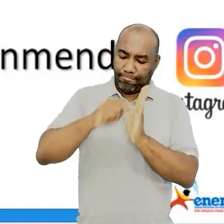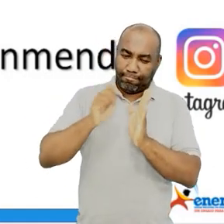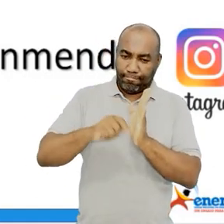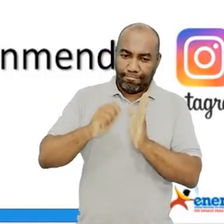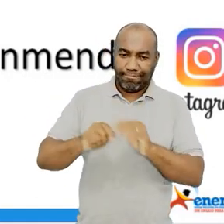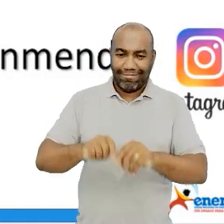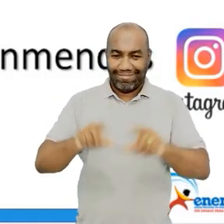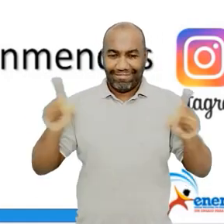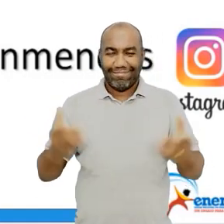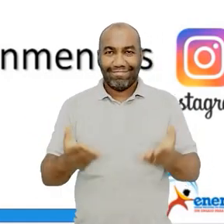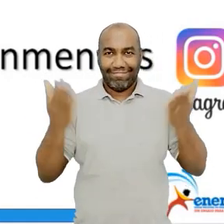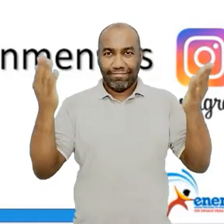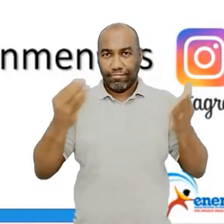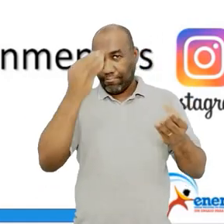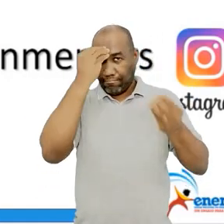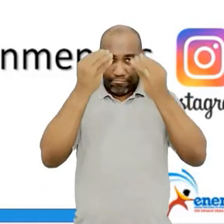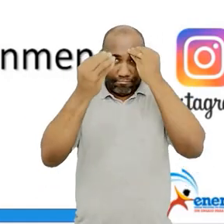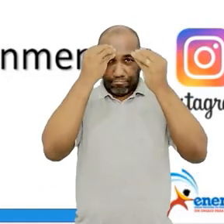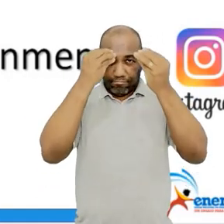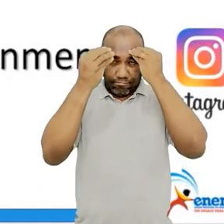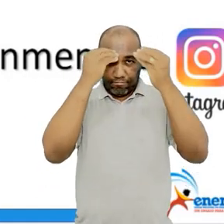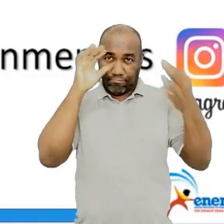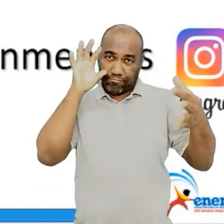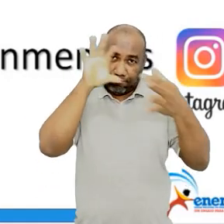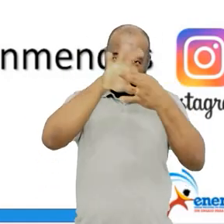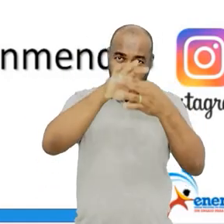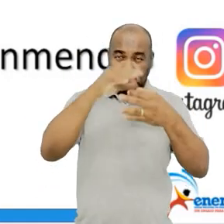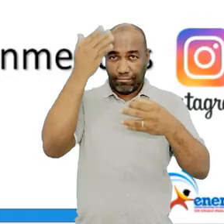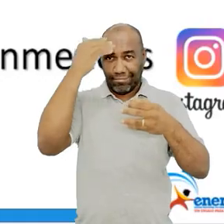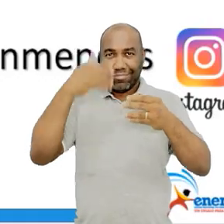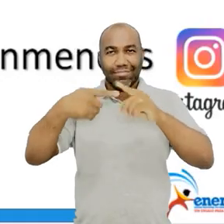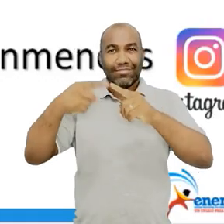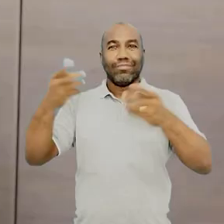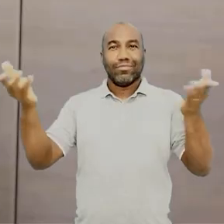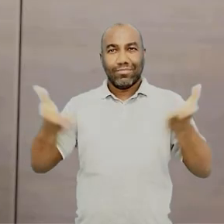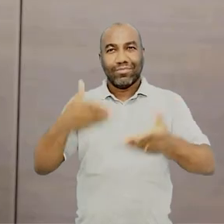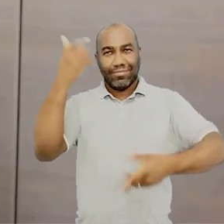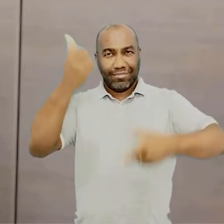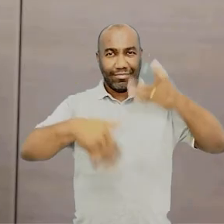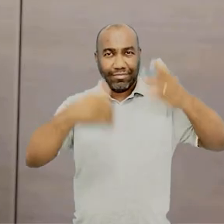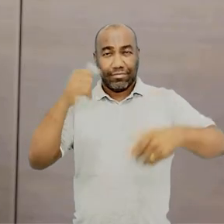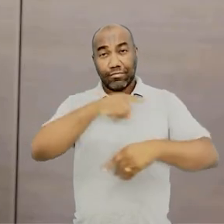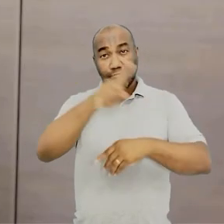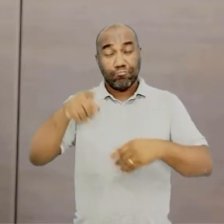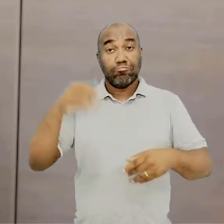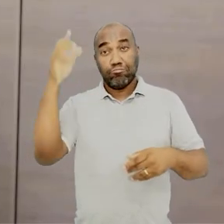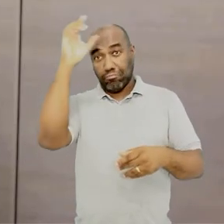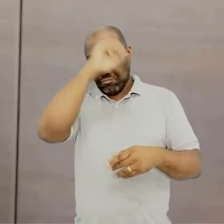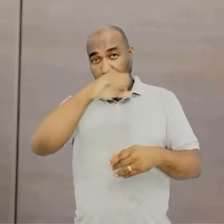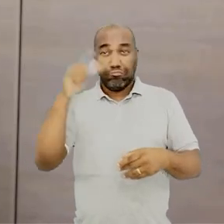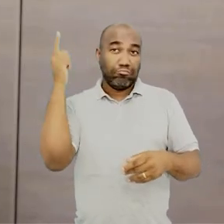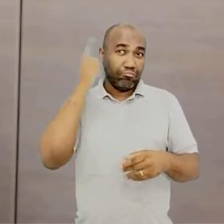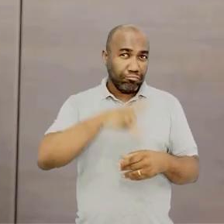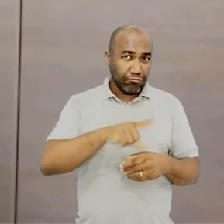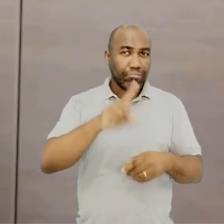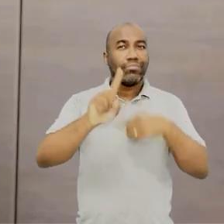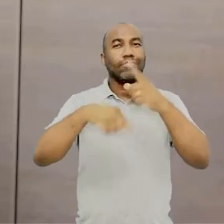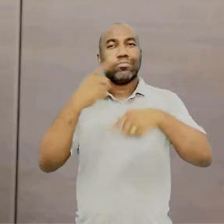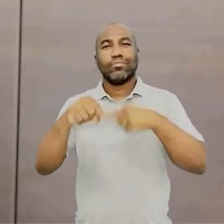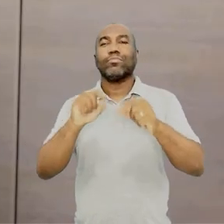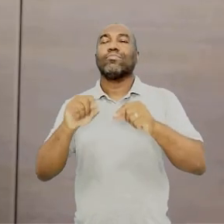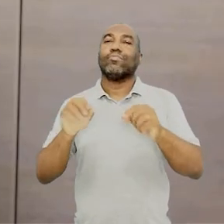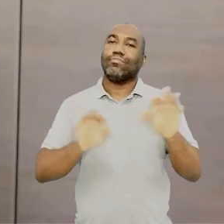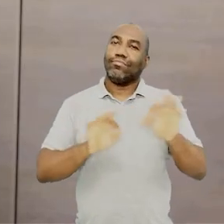modelinho aí de mapa mental para ver se você entendeu tudo que eu expliquei hoje. Aí, aproveita, anota